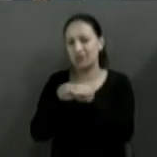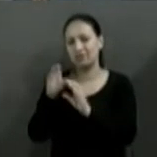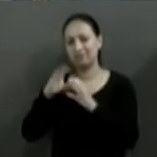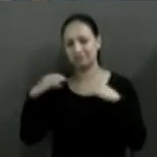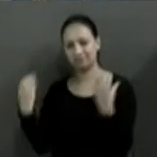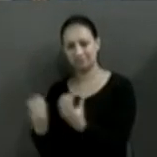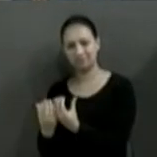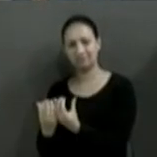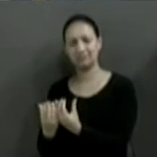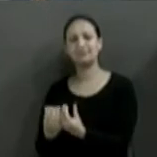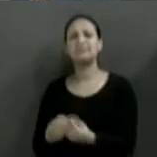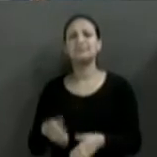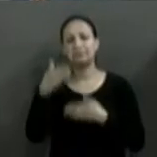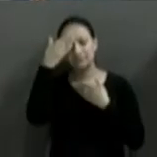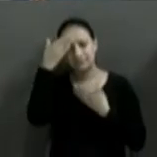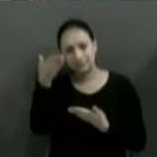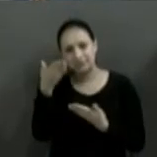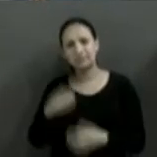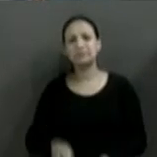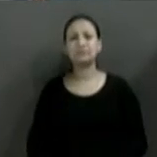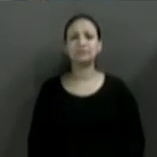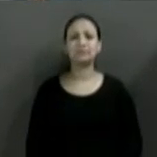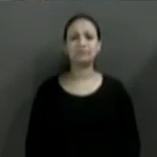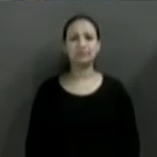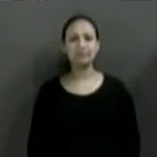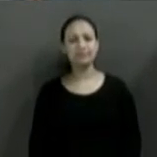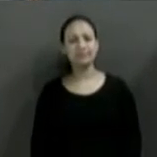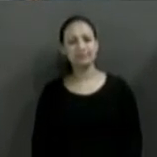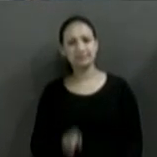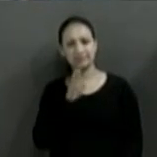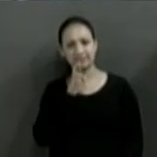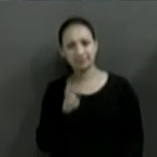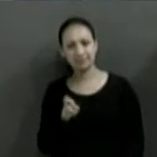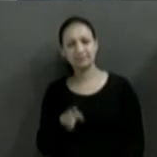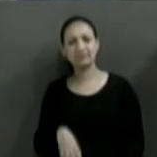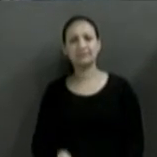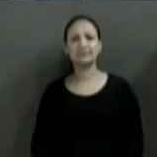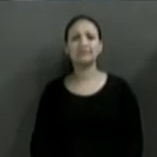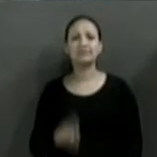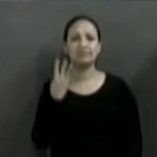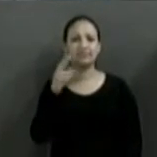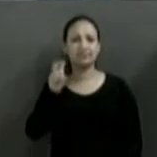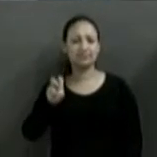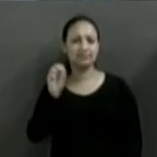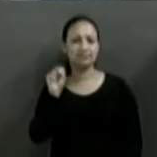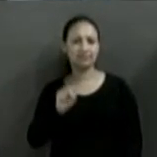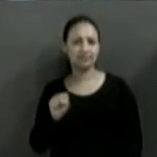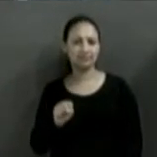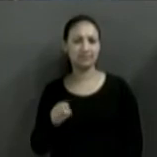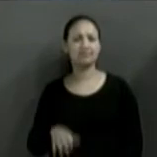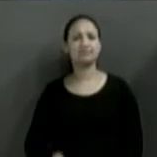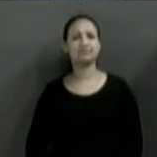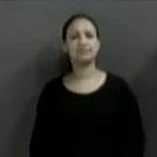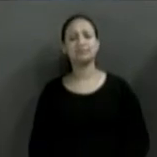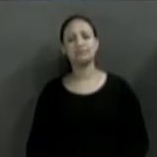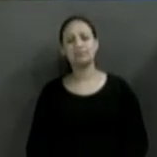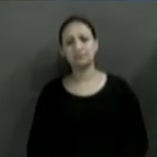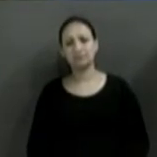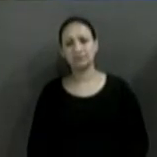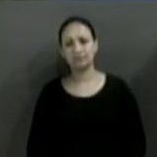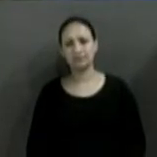Obrigado, candidato. Réplica de 45 segundos, candidato Luciano Orsi, Valenda.